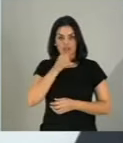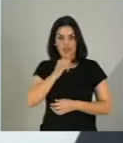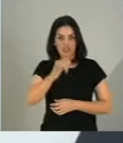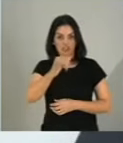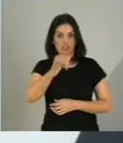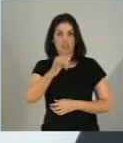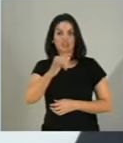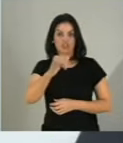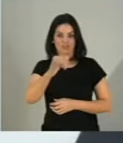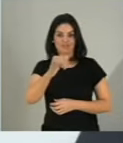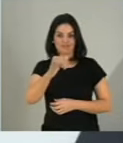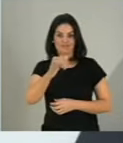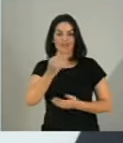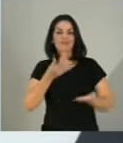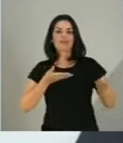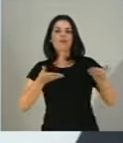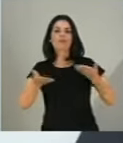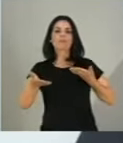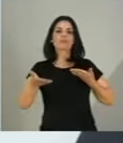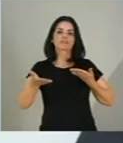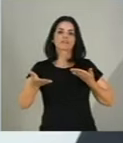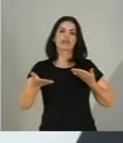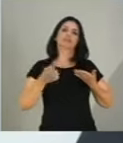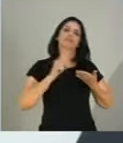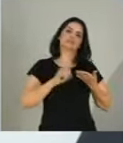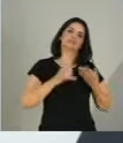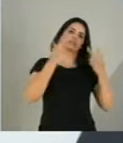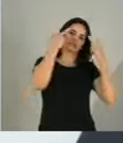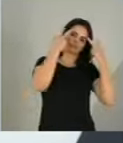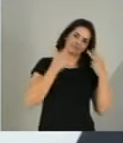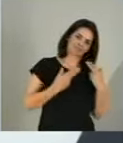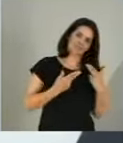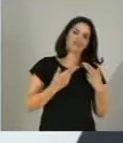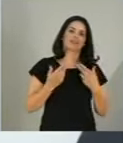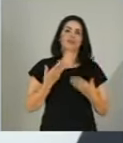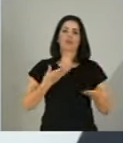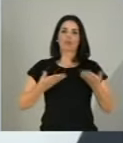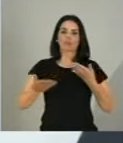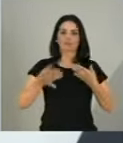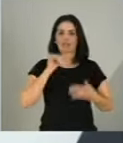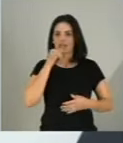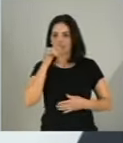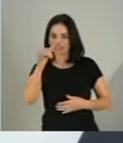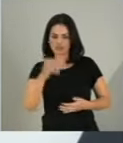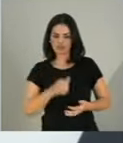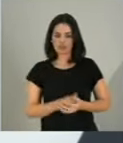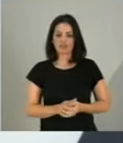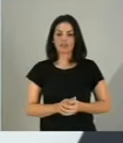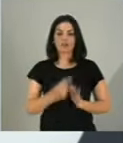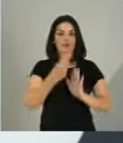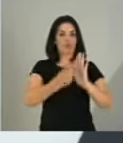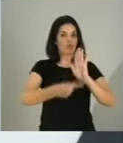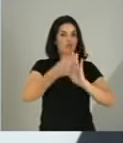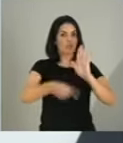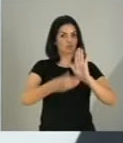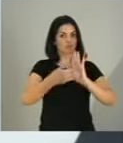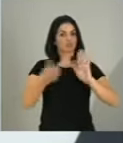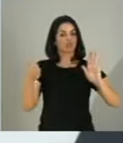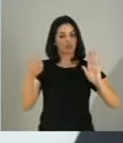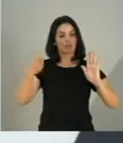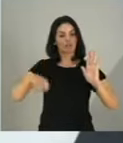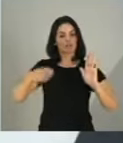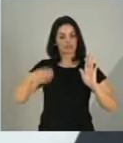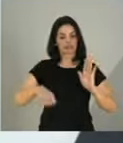elétrica também deveria ser detado. o veto deveria cair. A